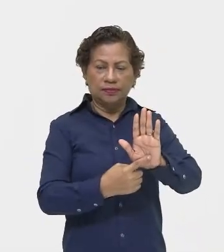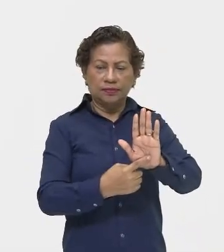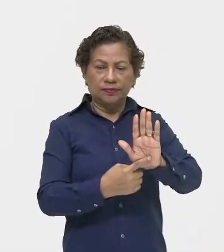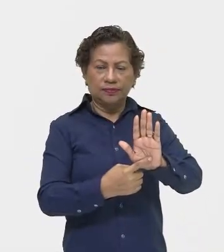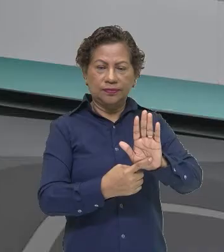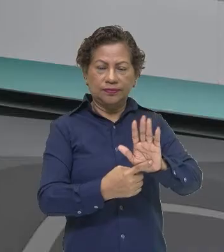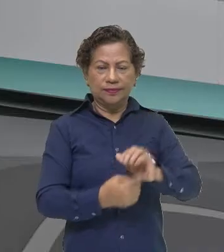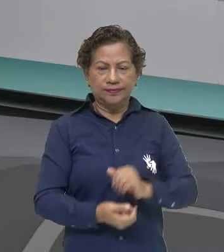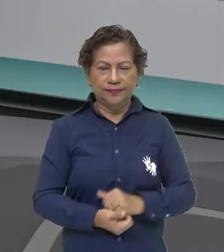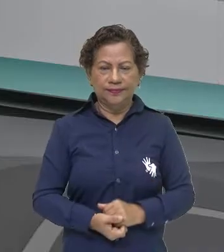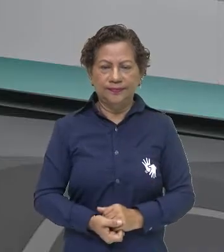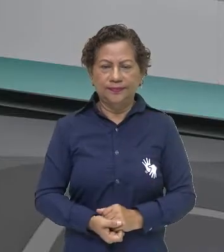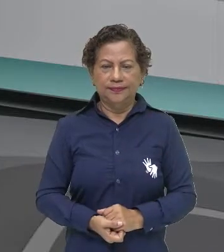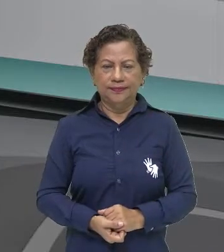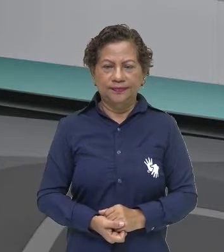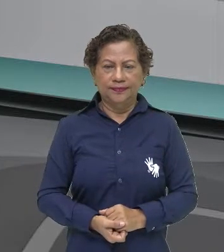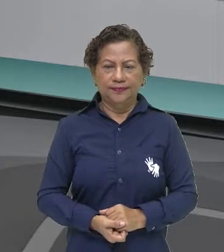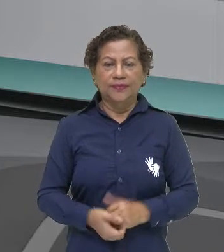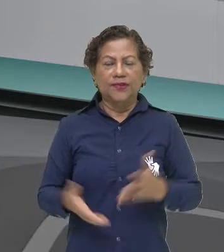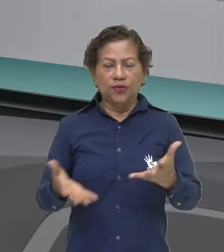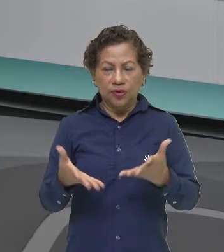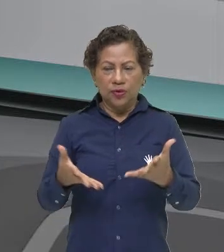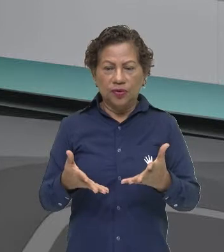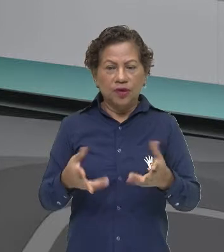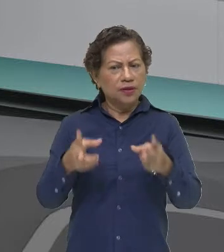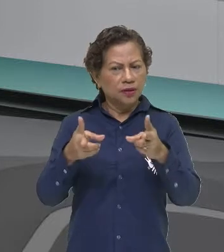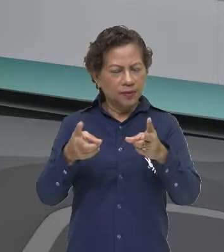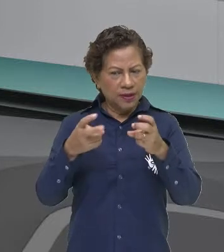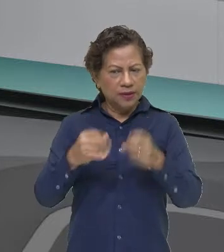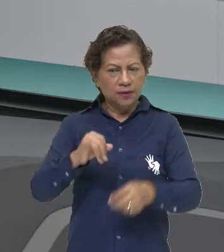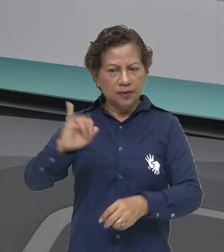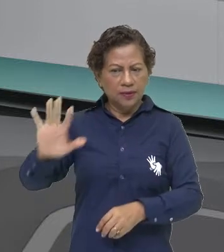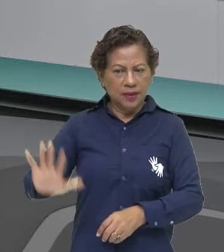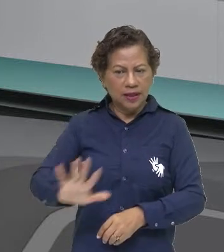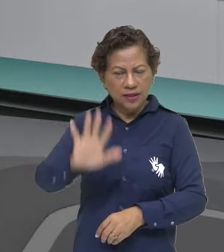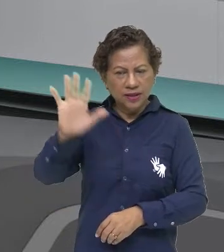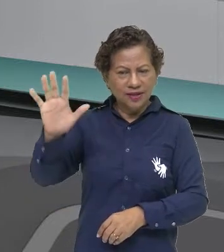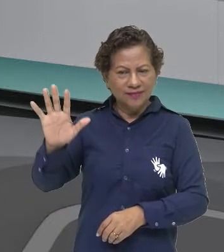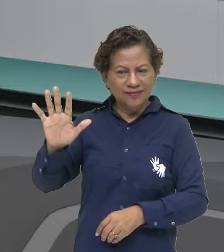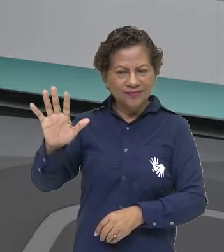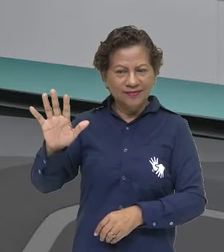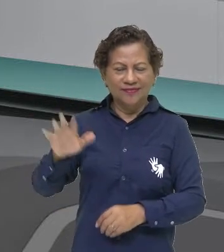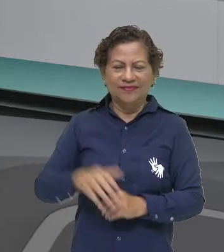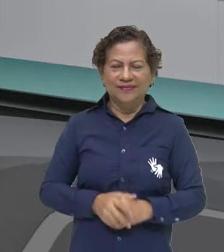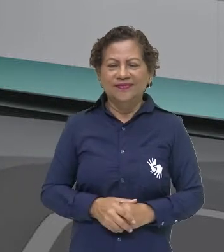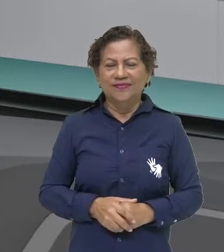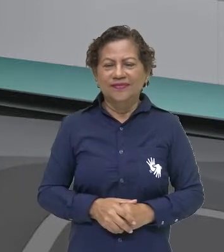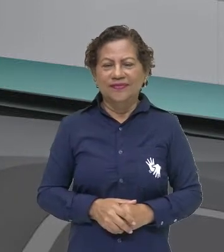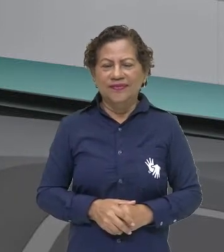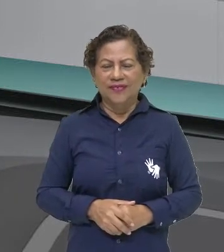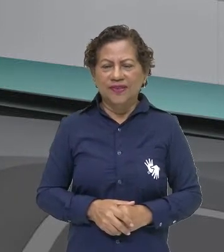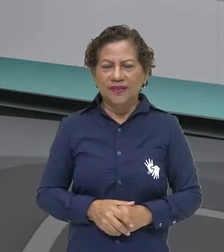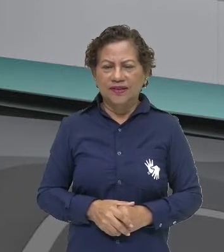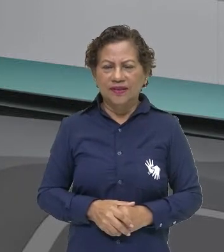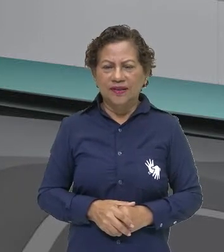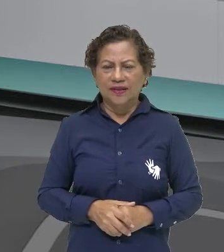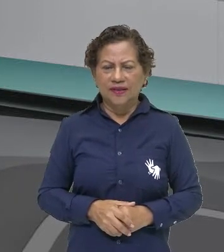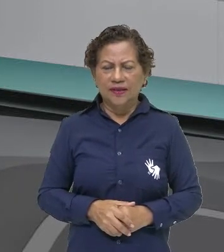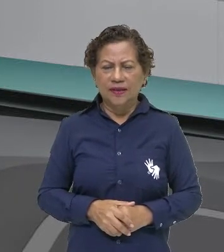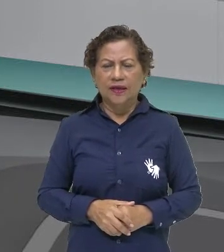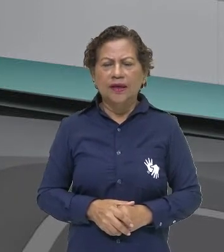agora. Então, aqui, nós temos uma imagem e eu queria que vocês